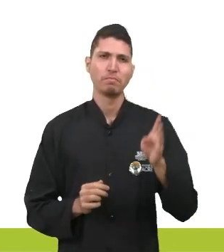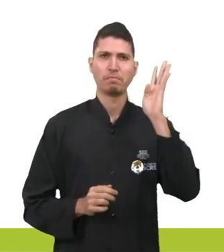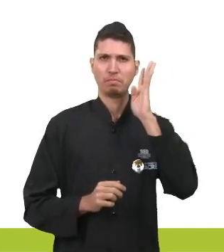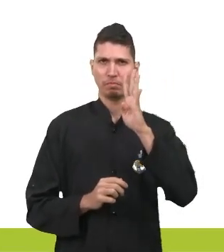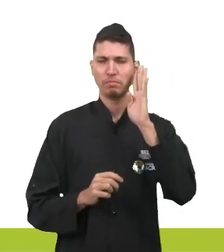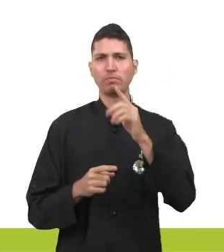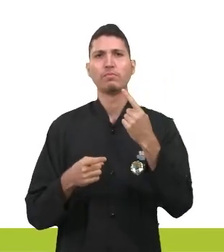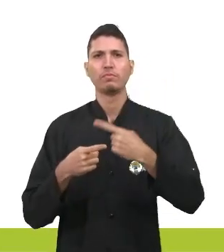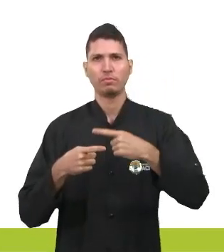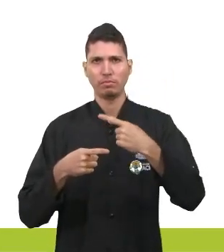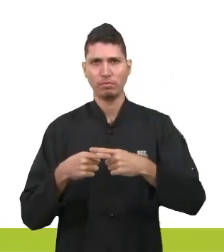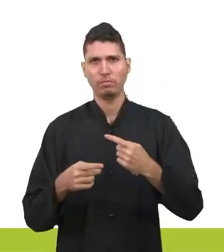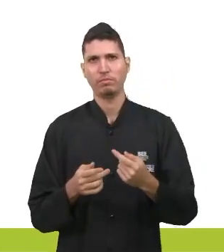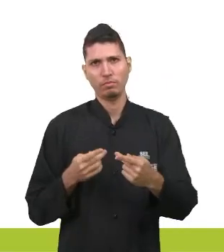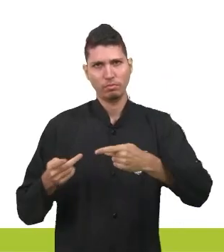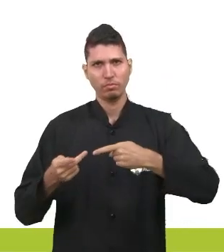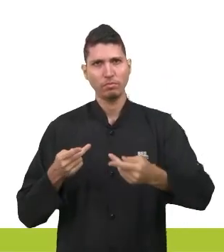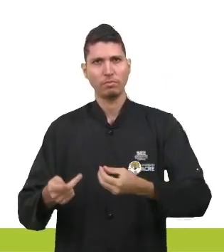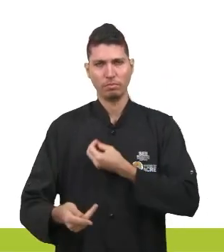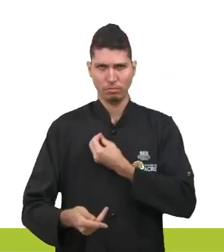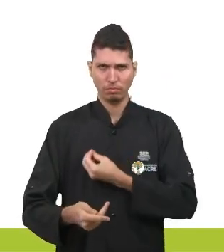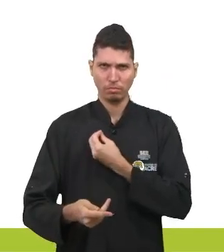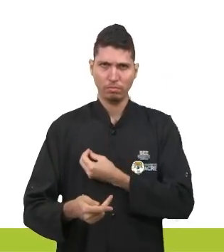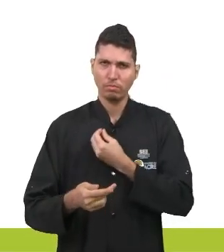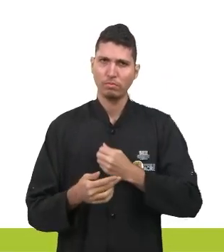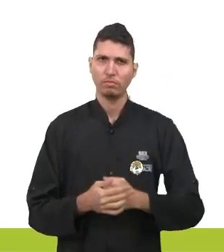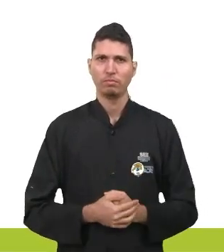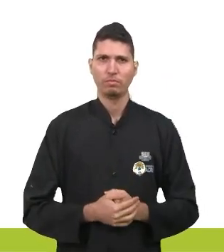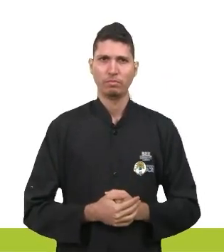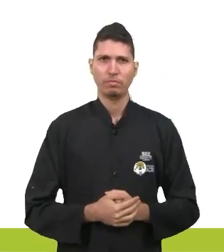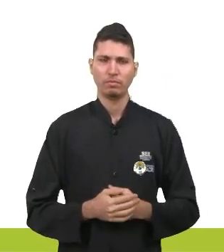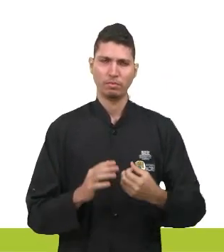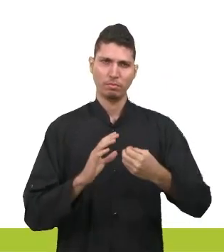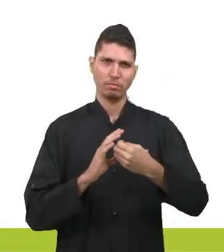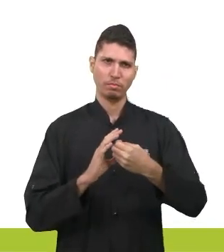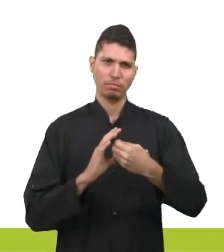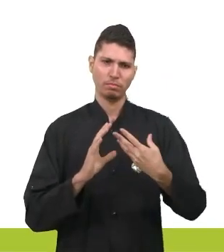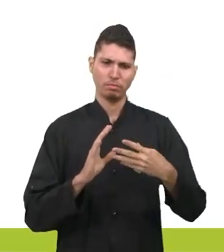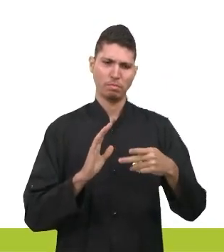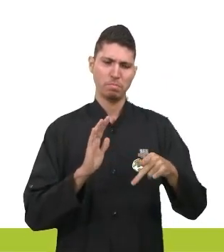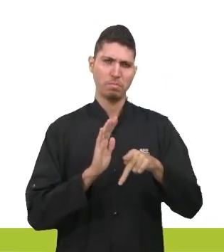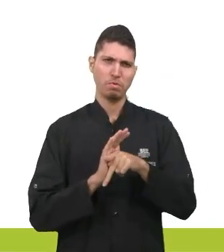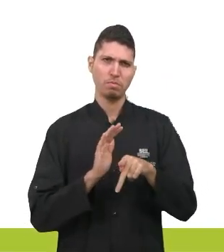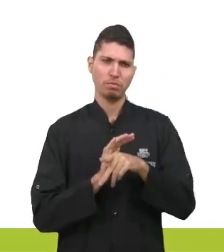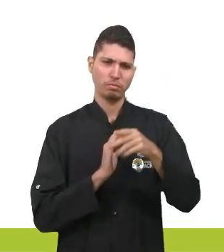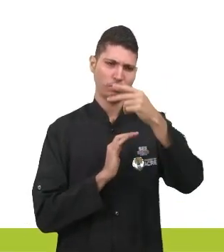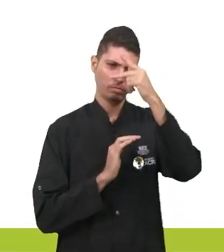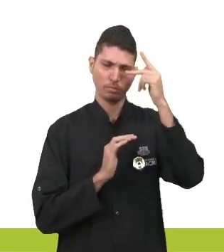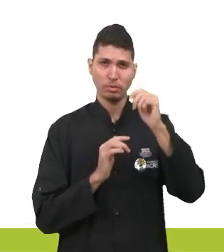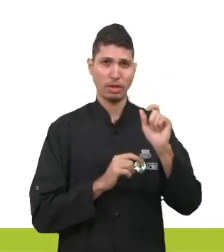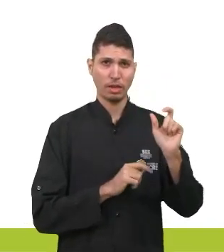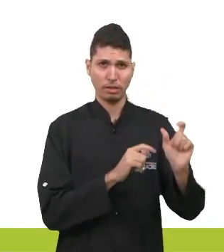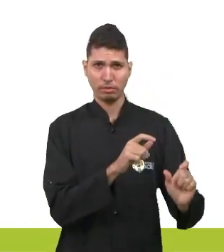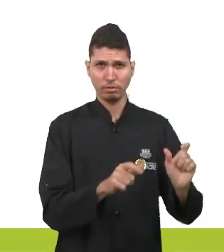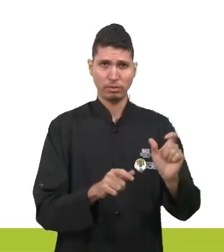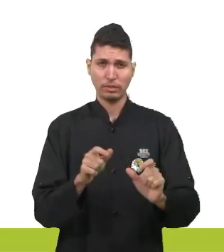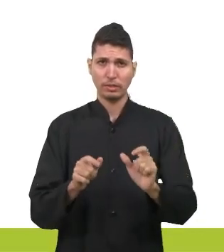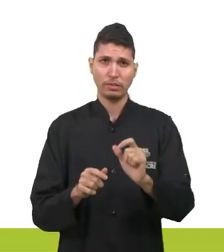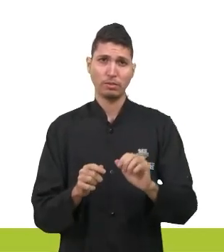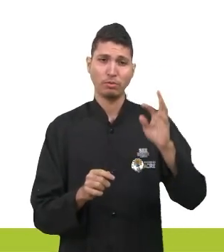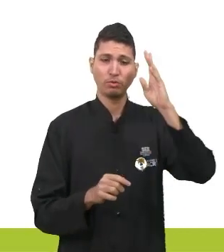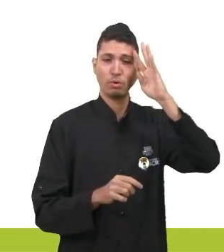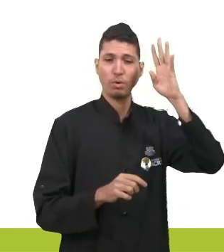Porque o projeto de vida é muito individual, né? As pessoas, elas não sonham em ser as mesmas coisas.